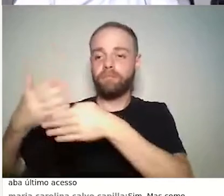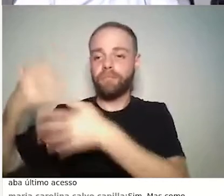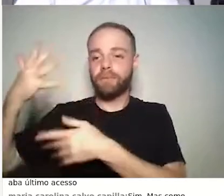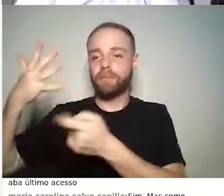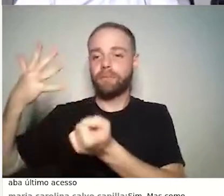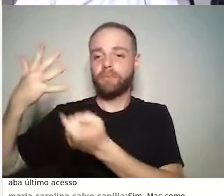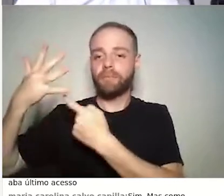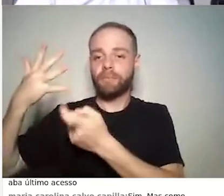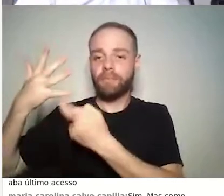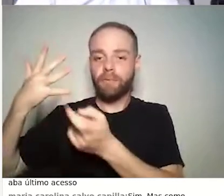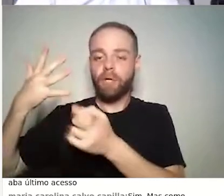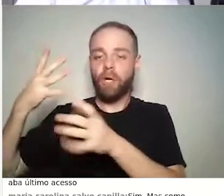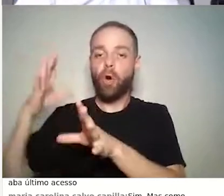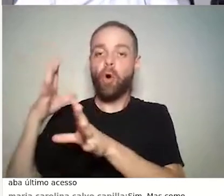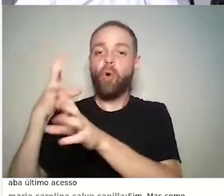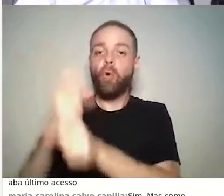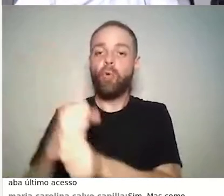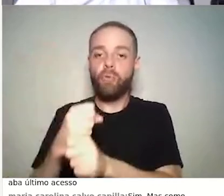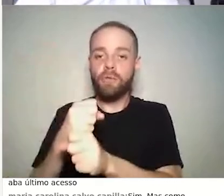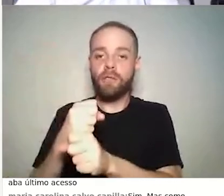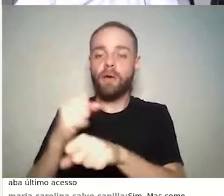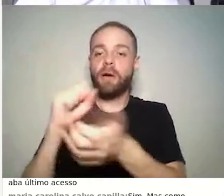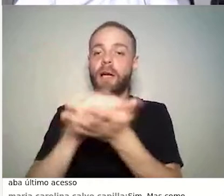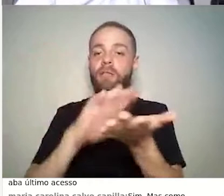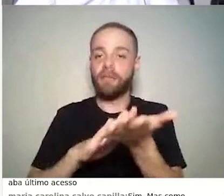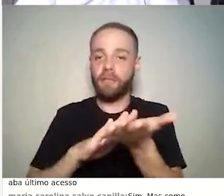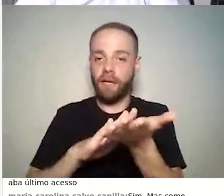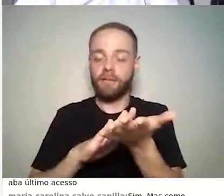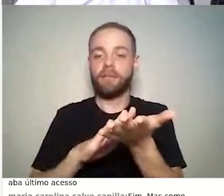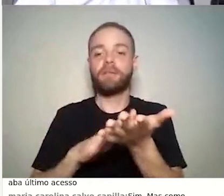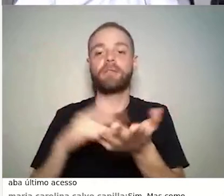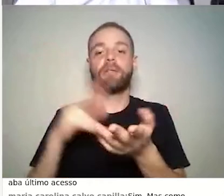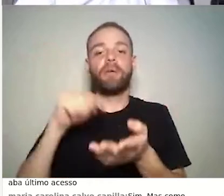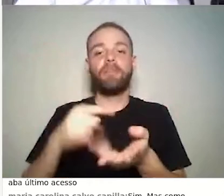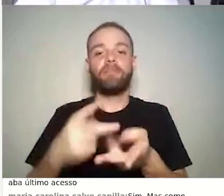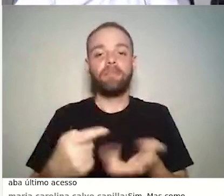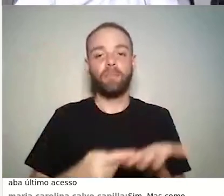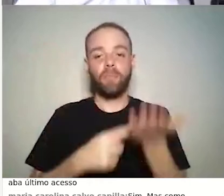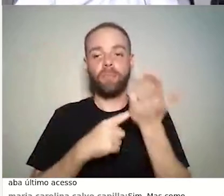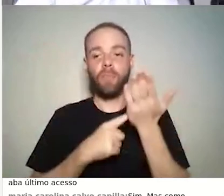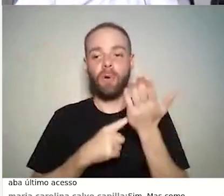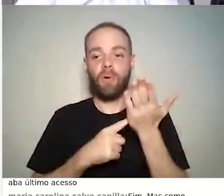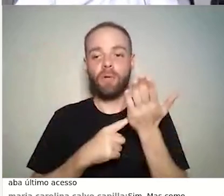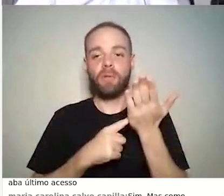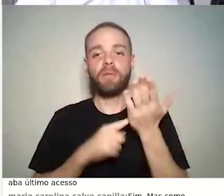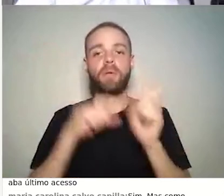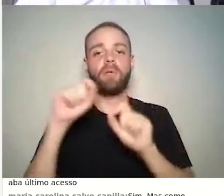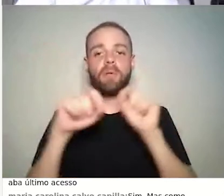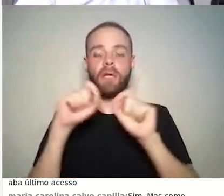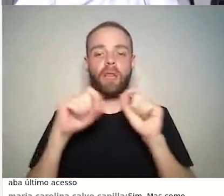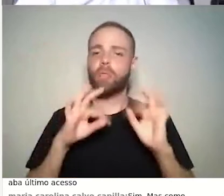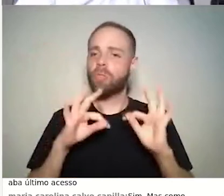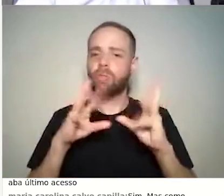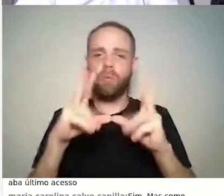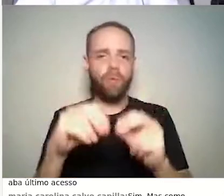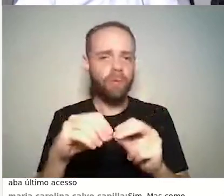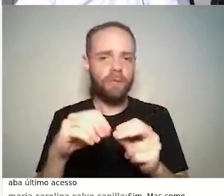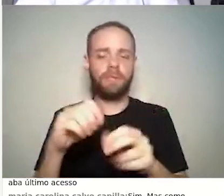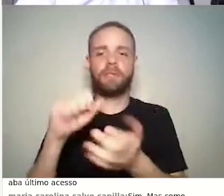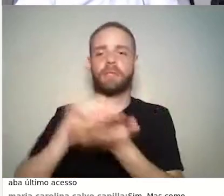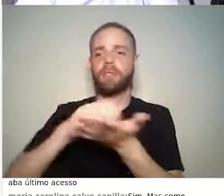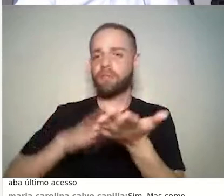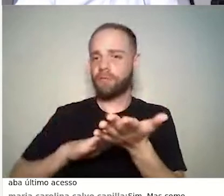Na conclusão das atividades, ele dá uma visualização muito legal, porque ele mostra todas as atividades nessa